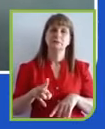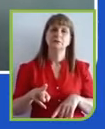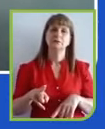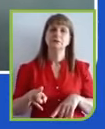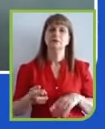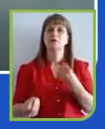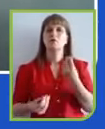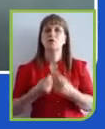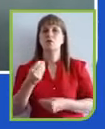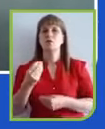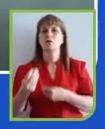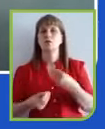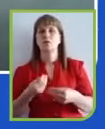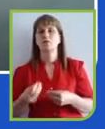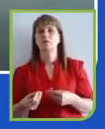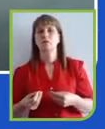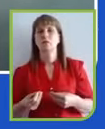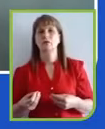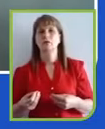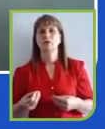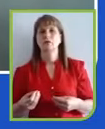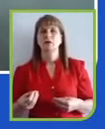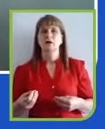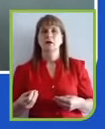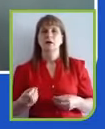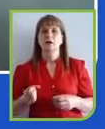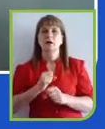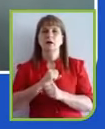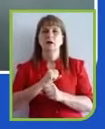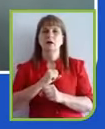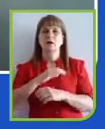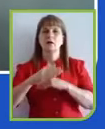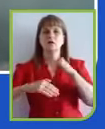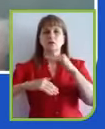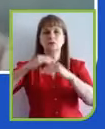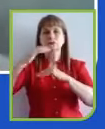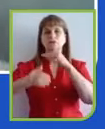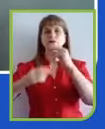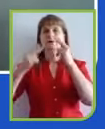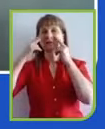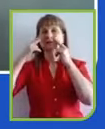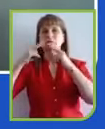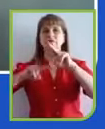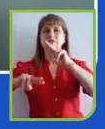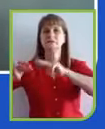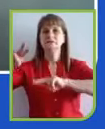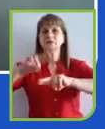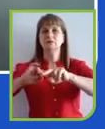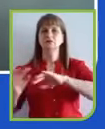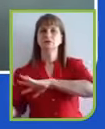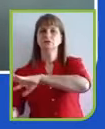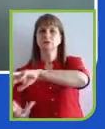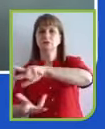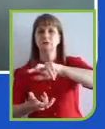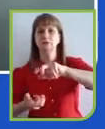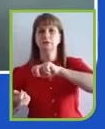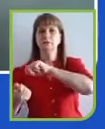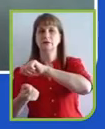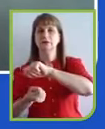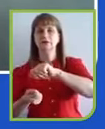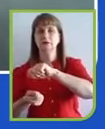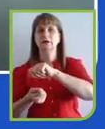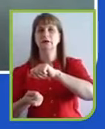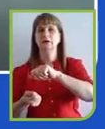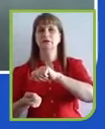visão de sustentabilidade para o alcance dessas empresas. Pergunta 1. A segunda é se você